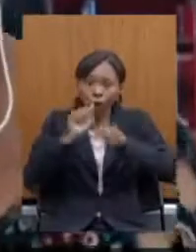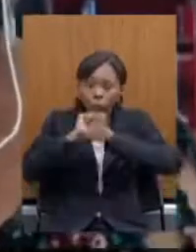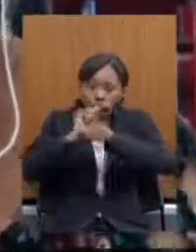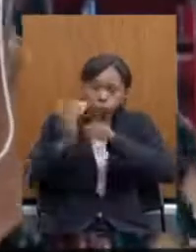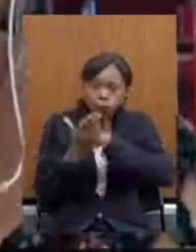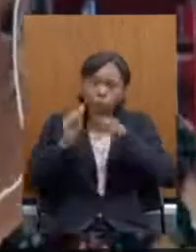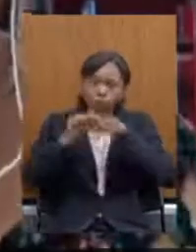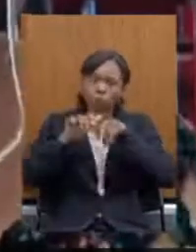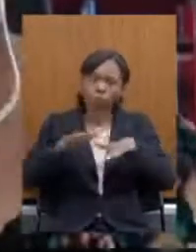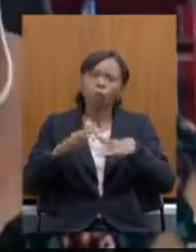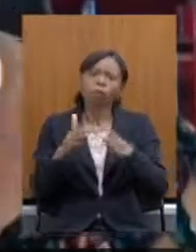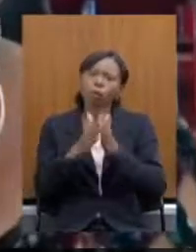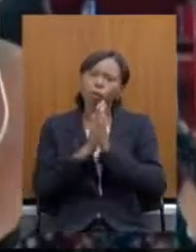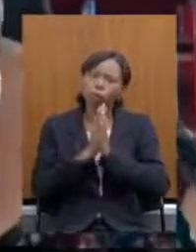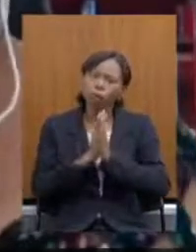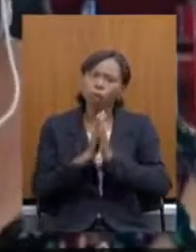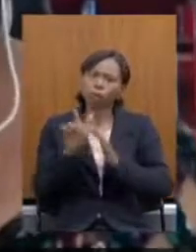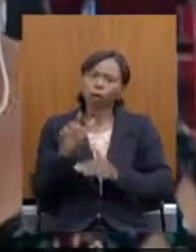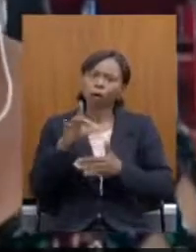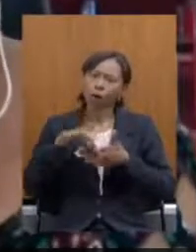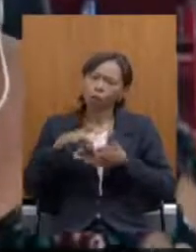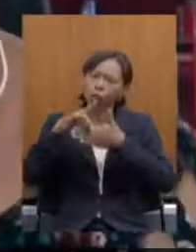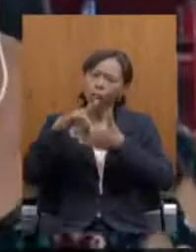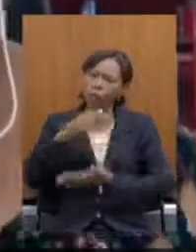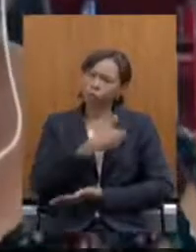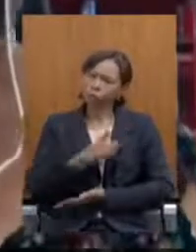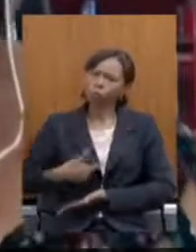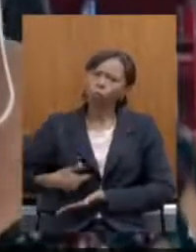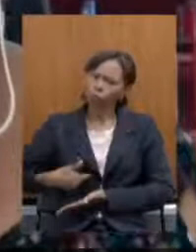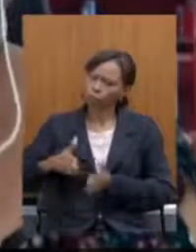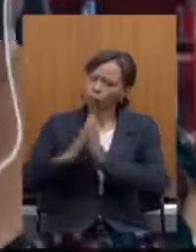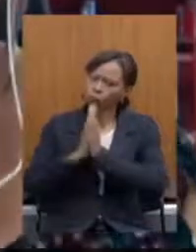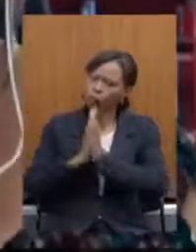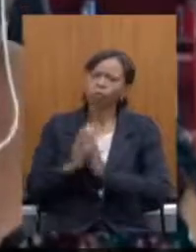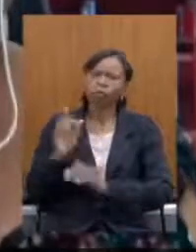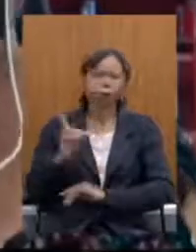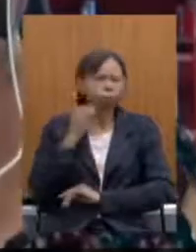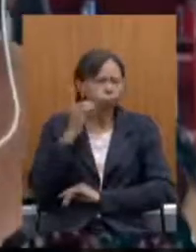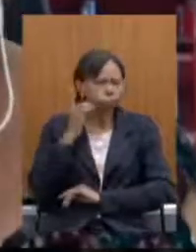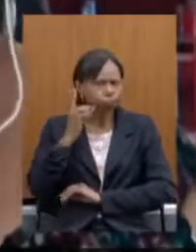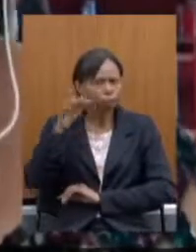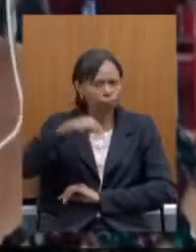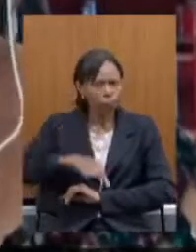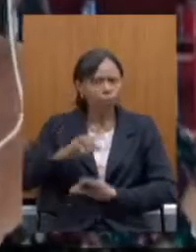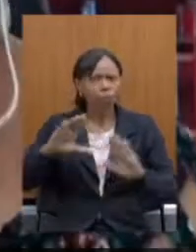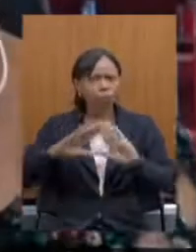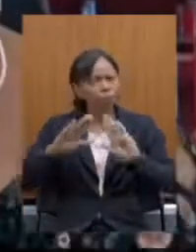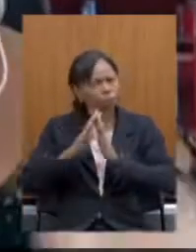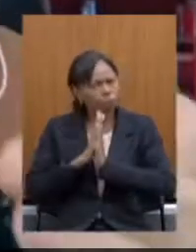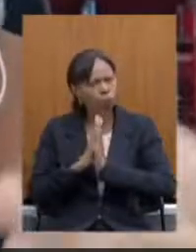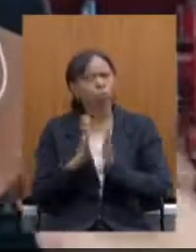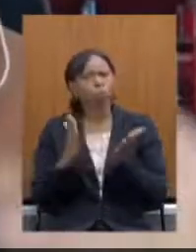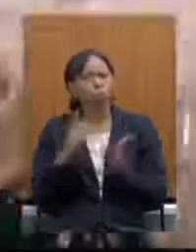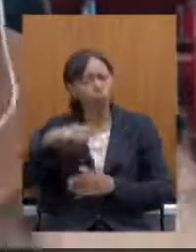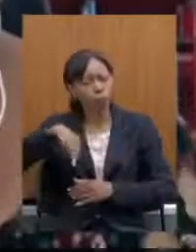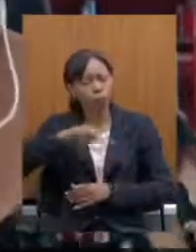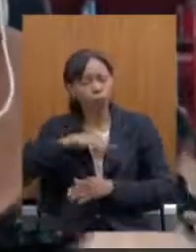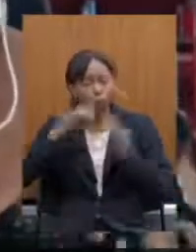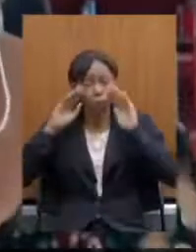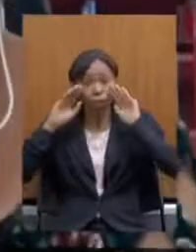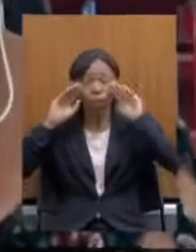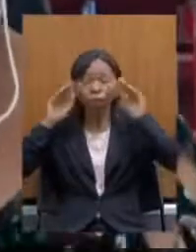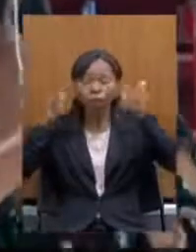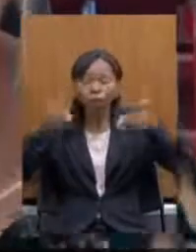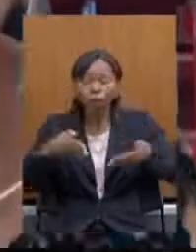então faço um apelo ao líder do governo faço um apelo aos deputados e deputadas dessa casa para que a gente foque